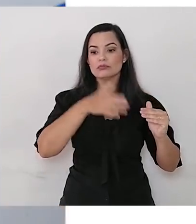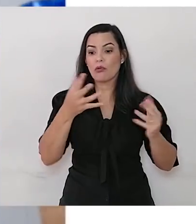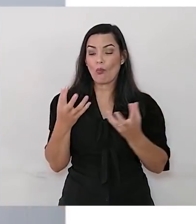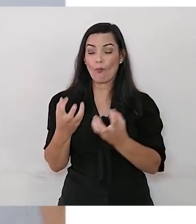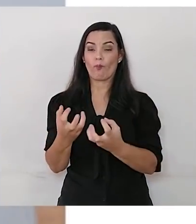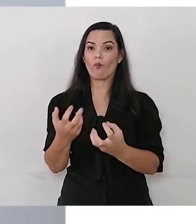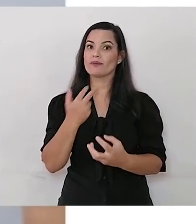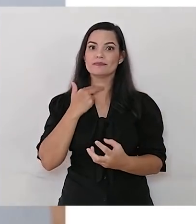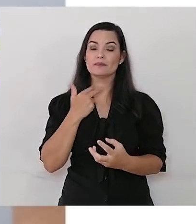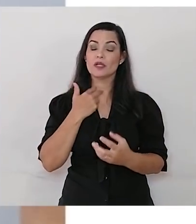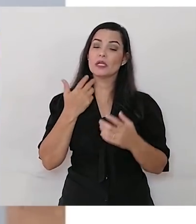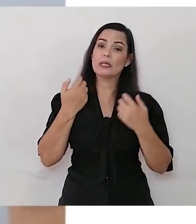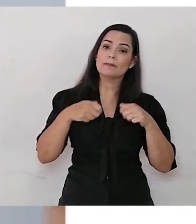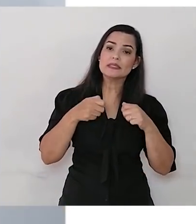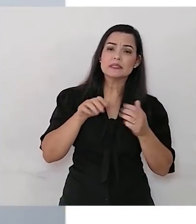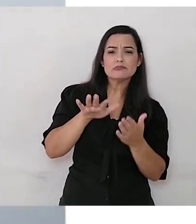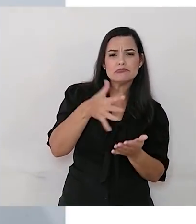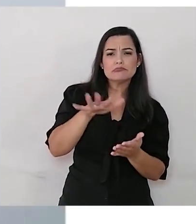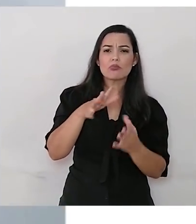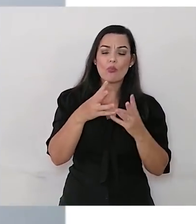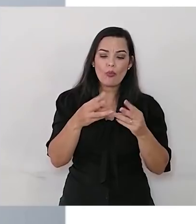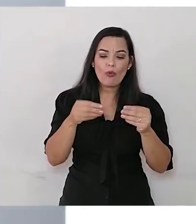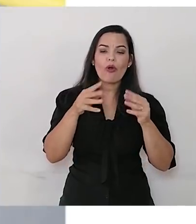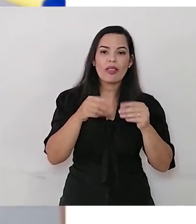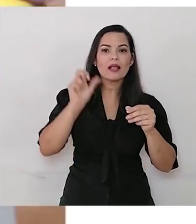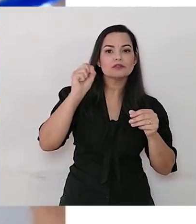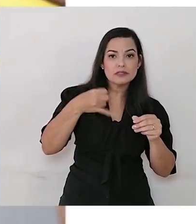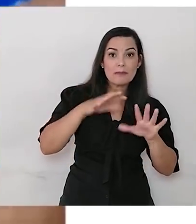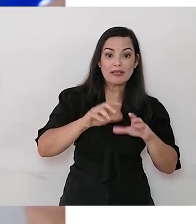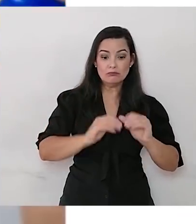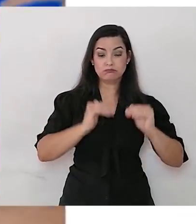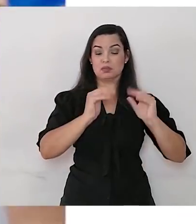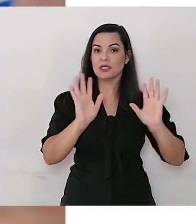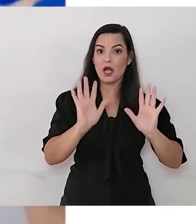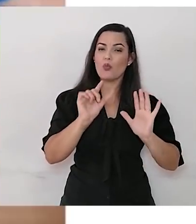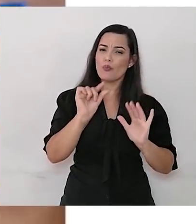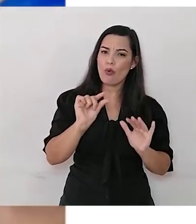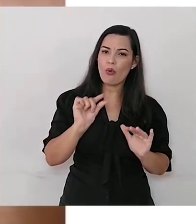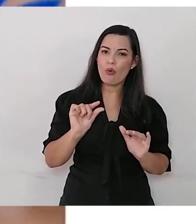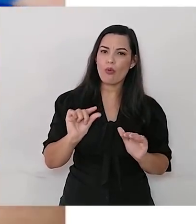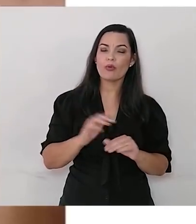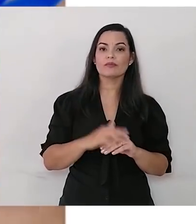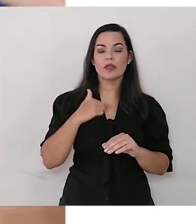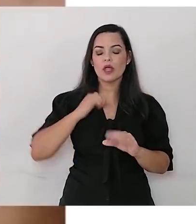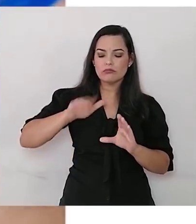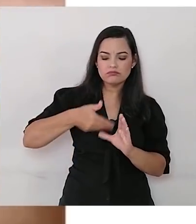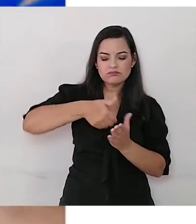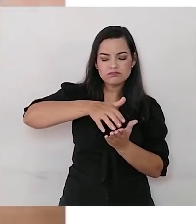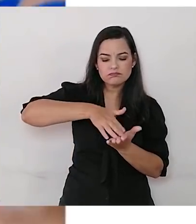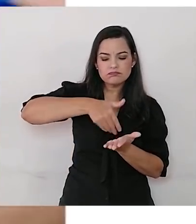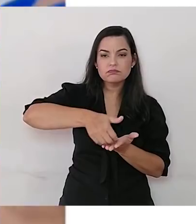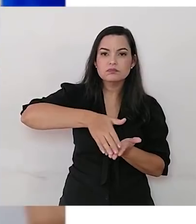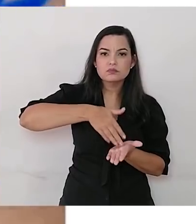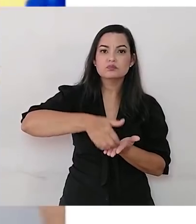que ficar ali um pouquinho molhado, mas não tanto, né? Aí, eu tô caprichando aí na quantidade de